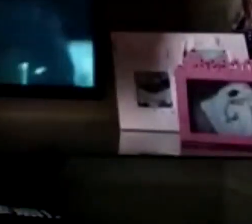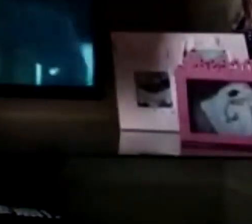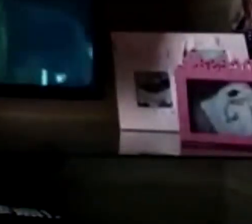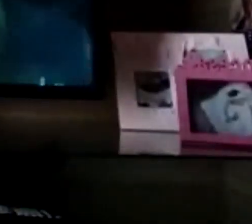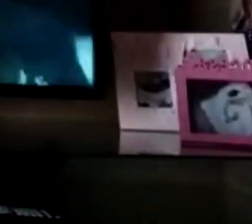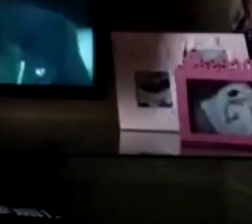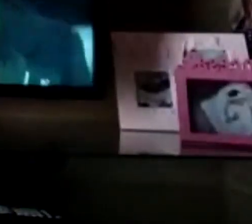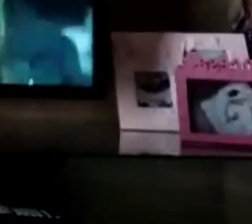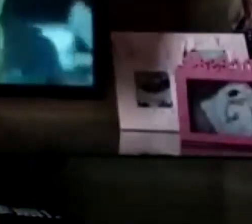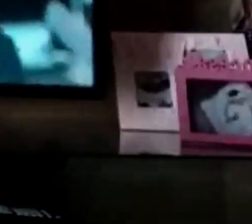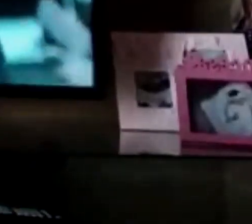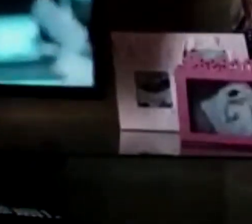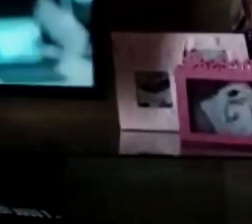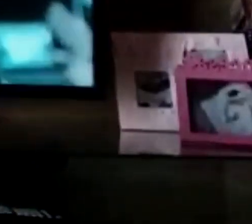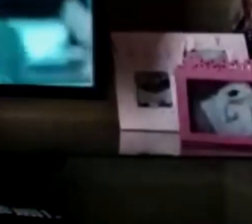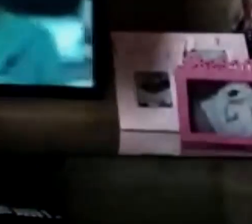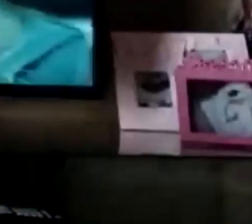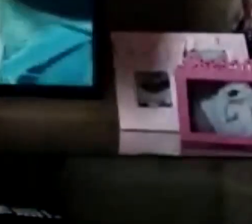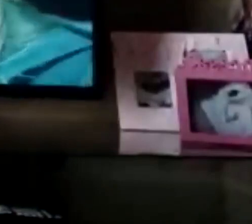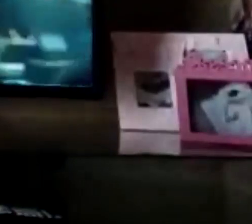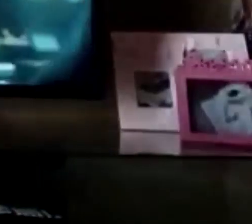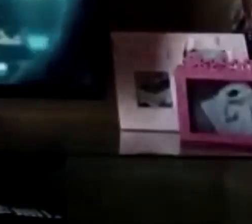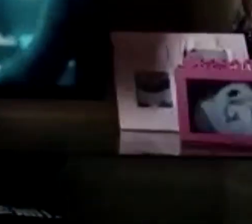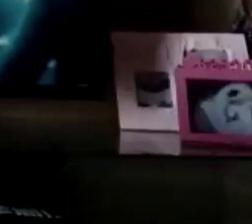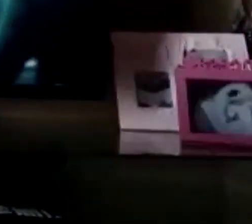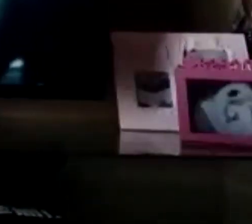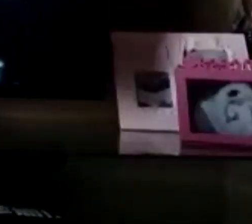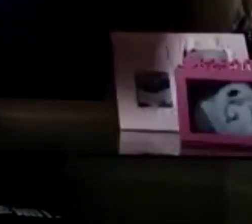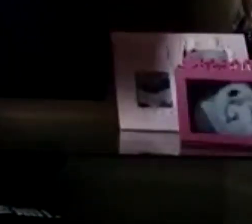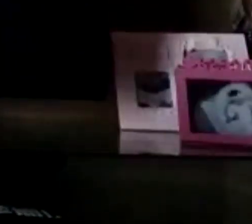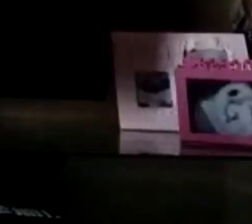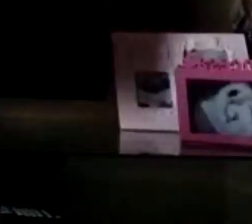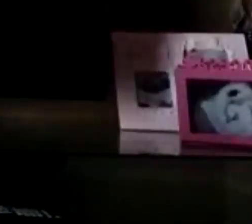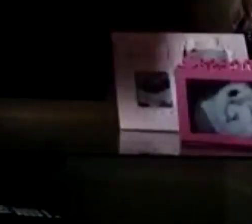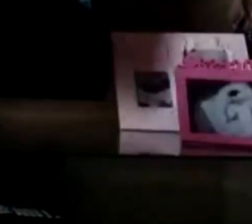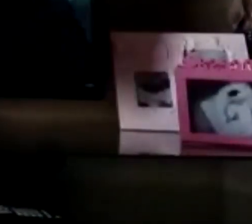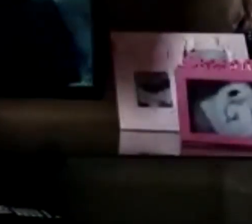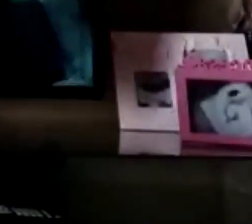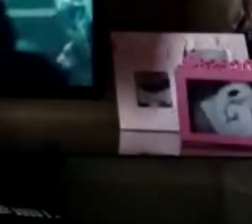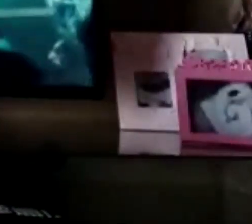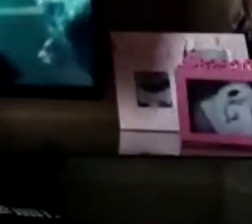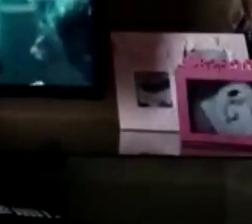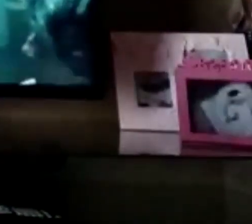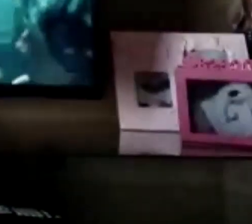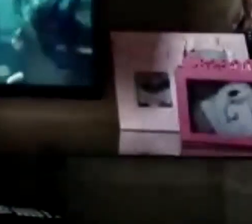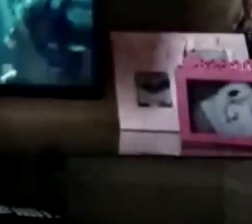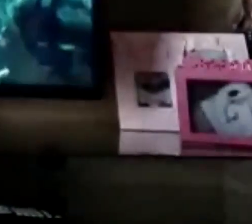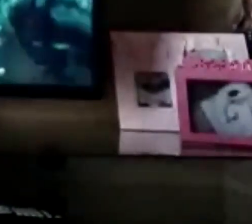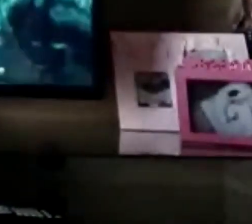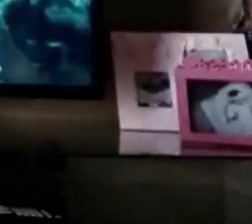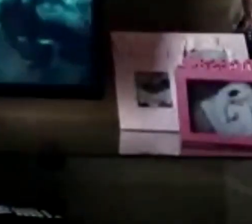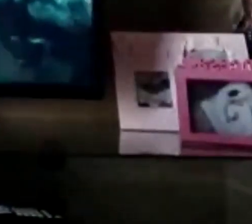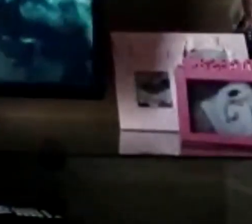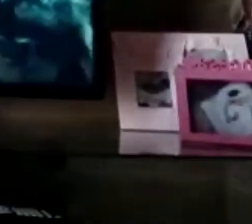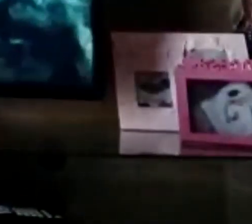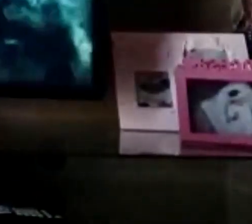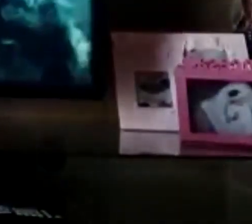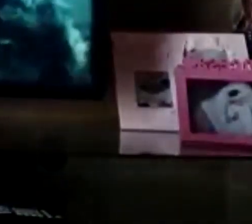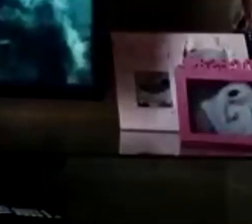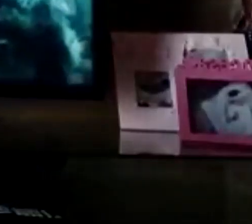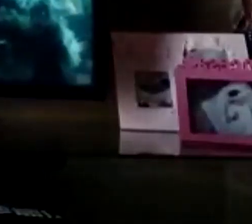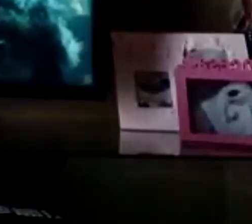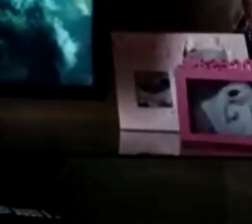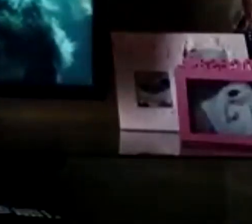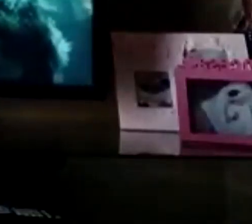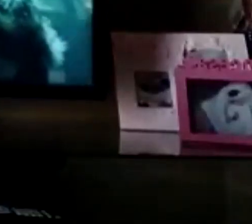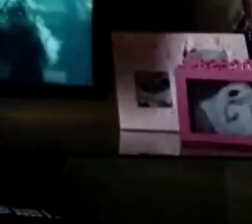essas indicações para as séries, eu vou dividir com vocês em básico e intermediário. A nível básico, eu indico